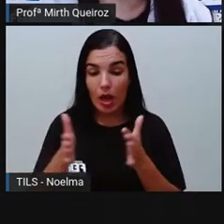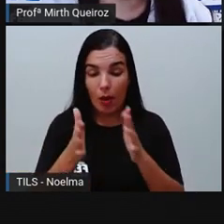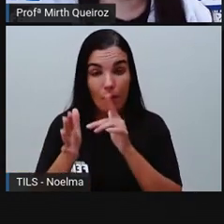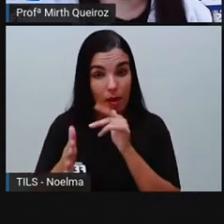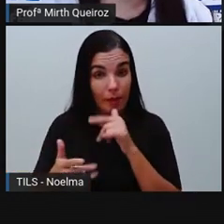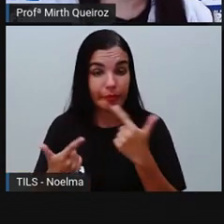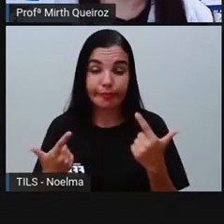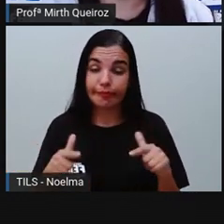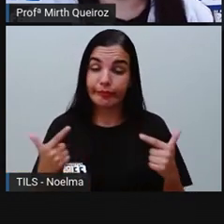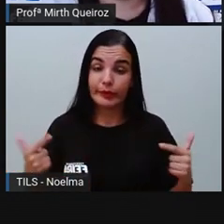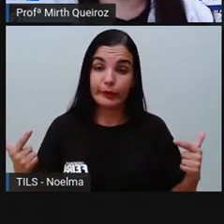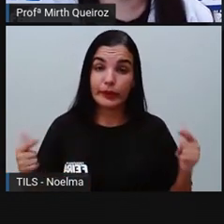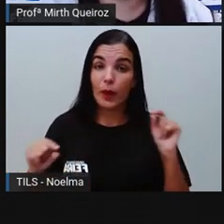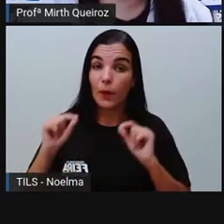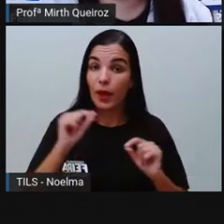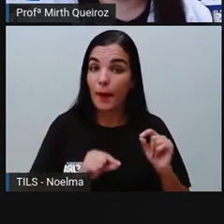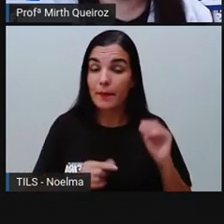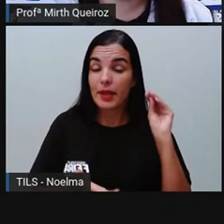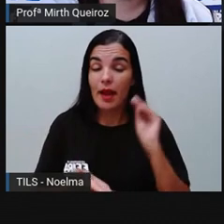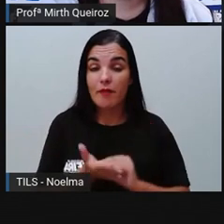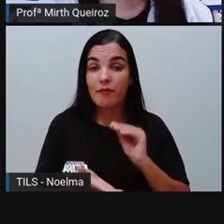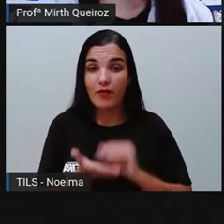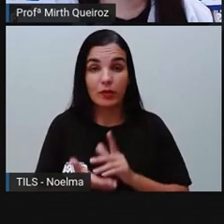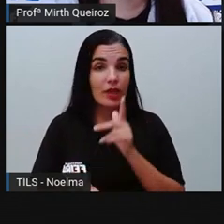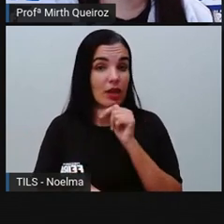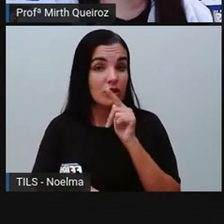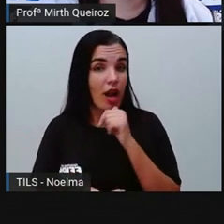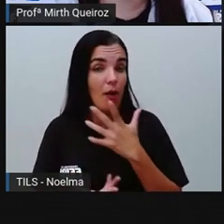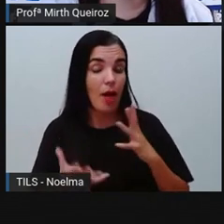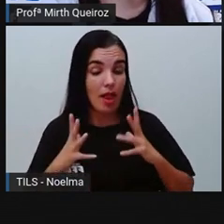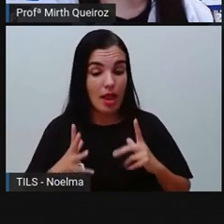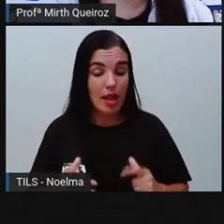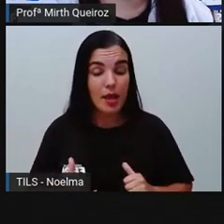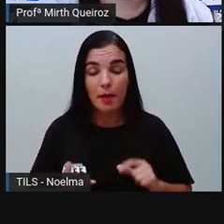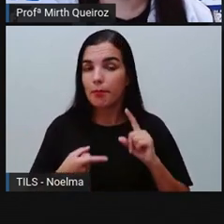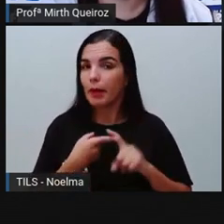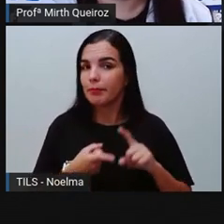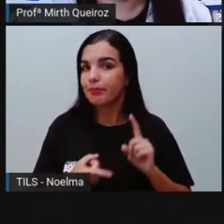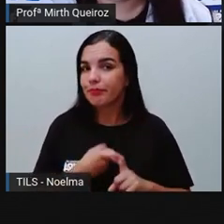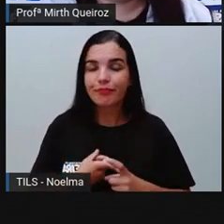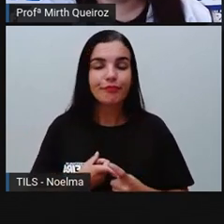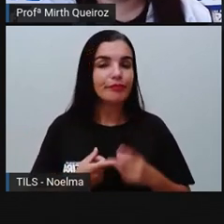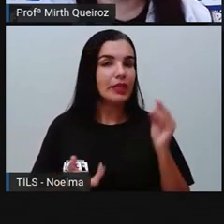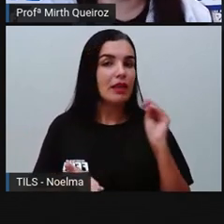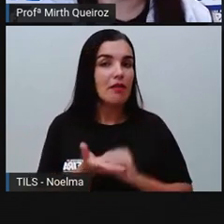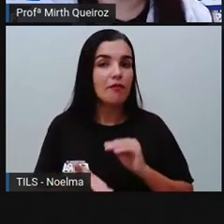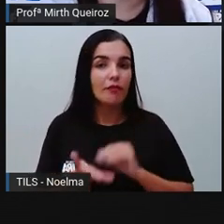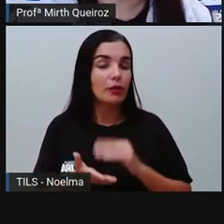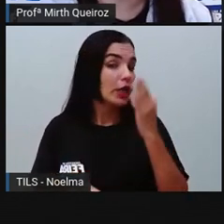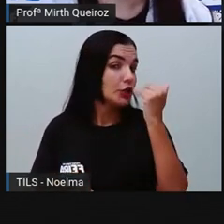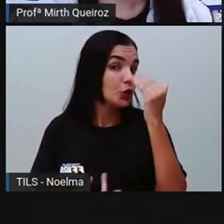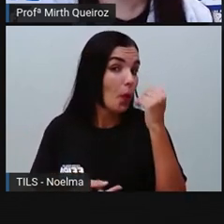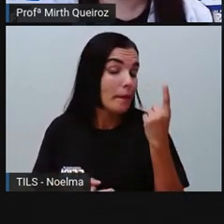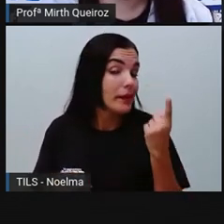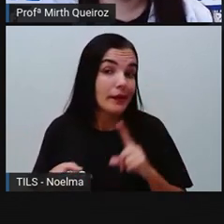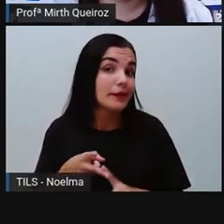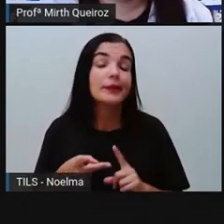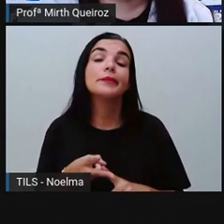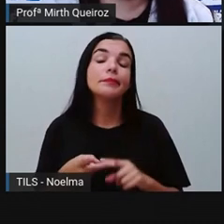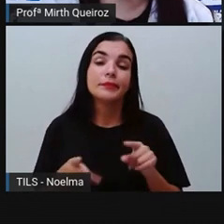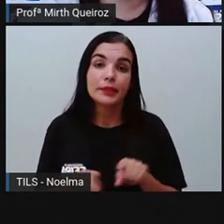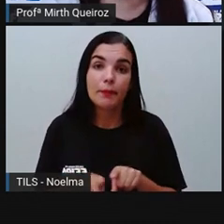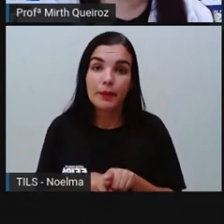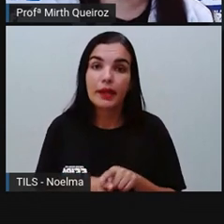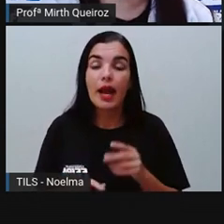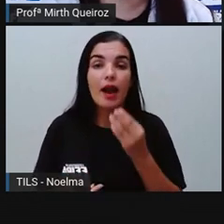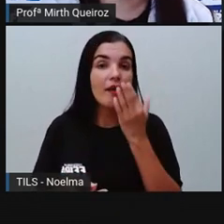Nós vamos ter a falta de água, nós vamos ter a falta de alimentos, né? Nós vamos ter